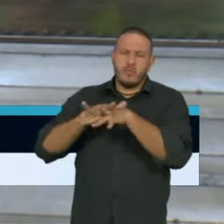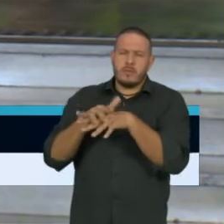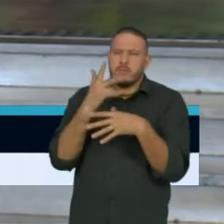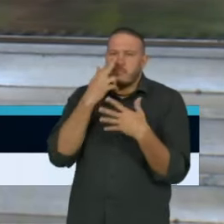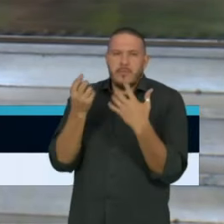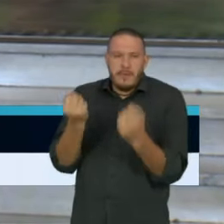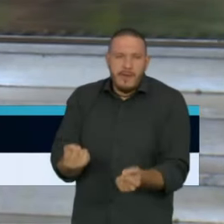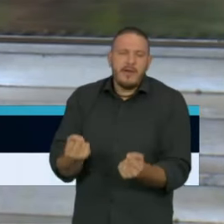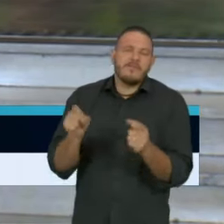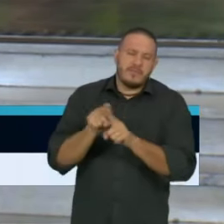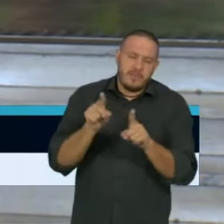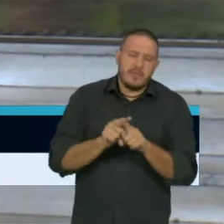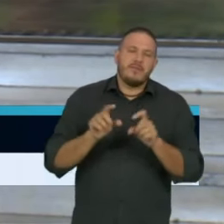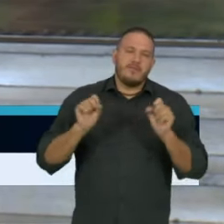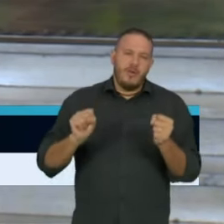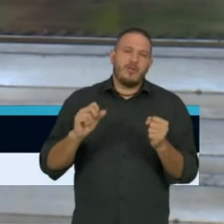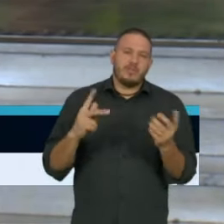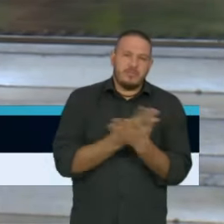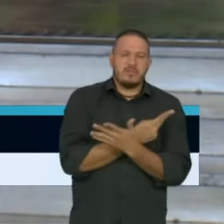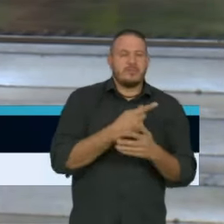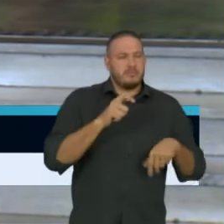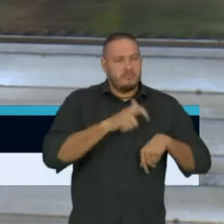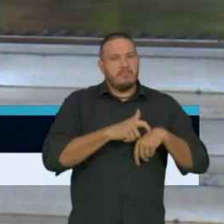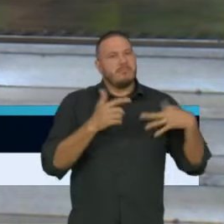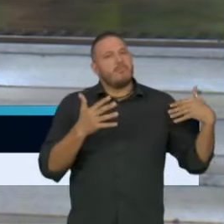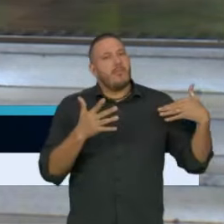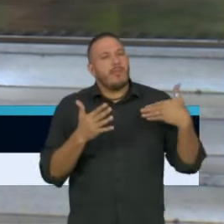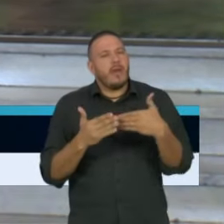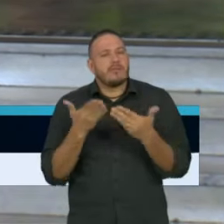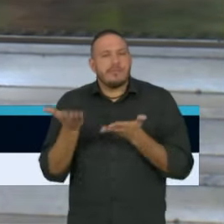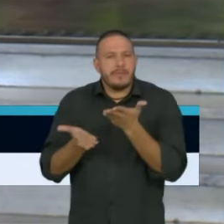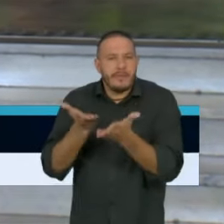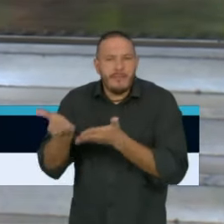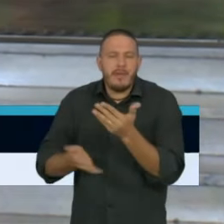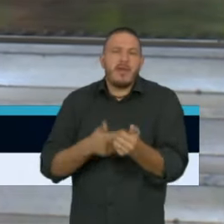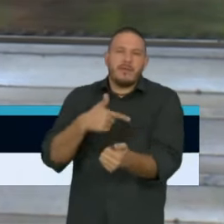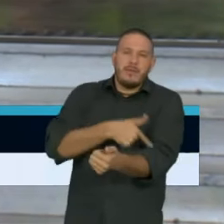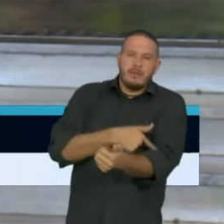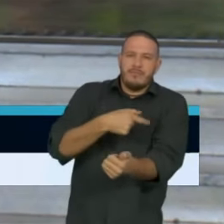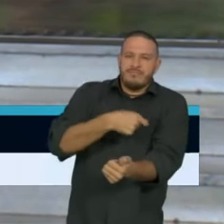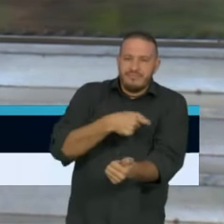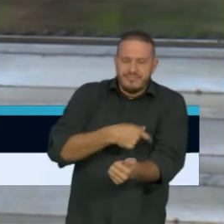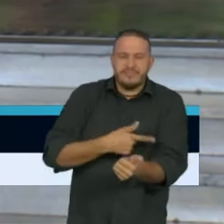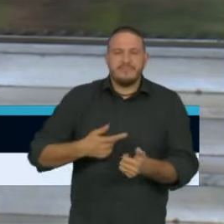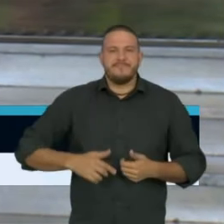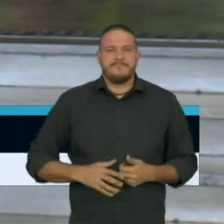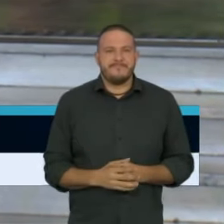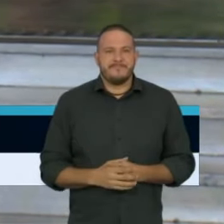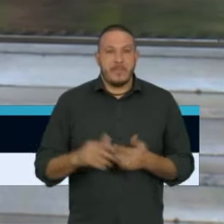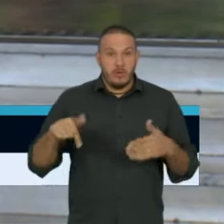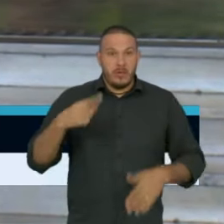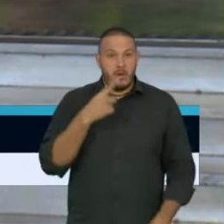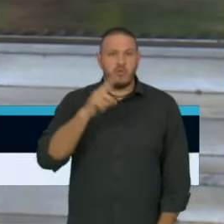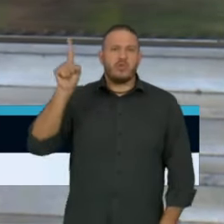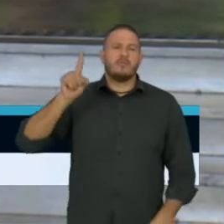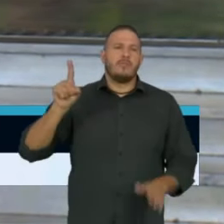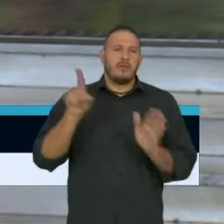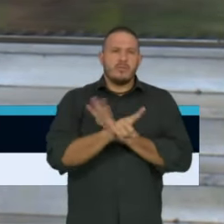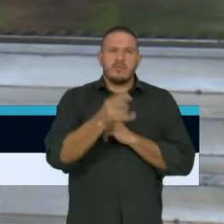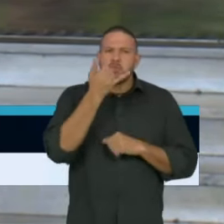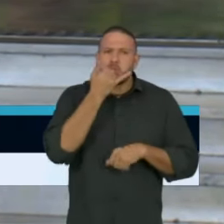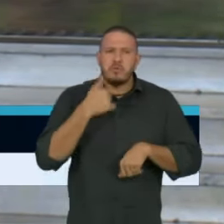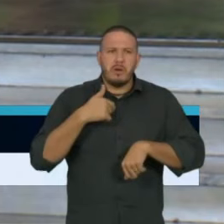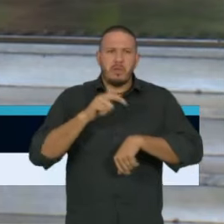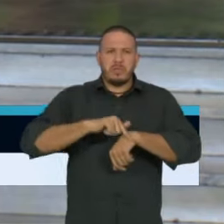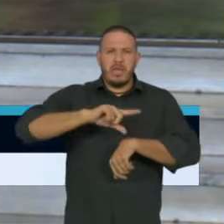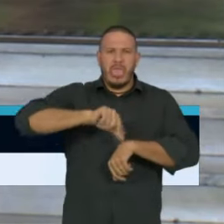estar em curso o tratamento. Vamos agora à última pergunta de hoje. Peço desculpas, hoje avançamos